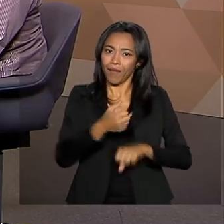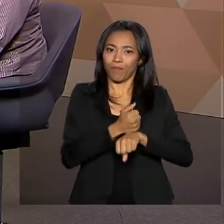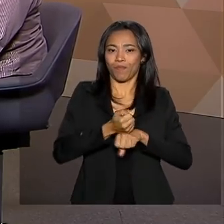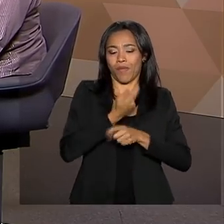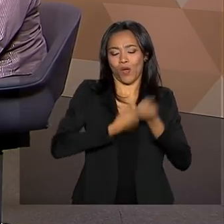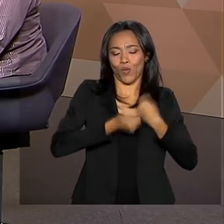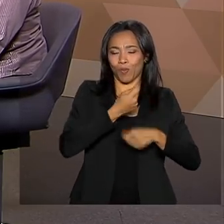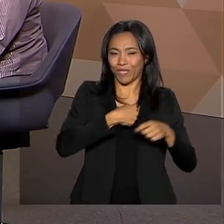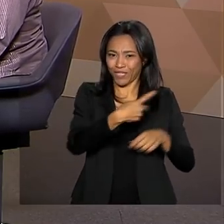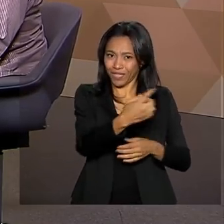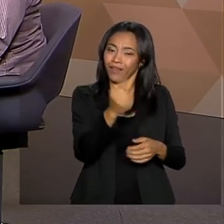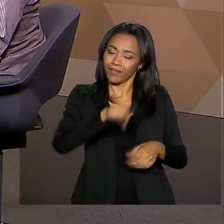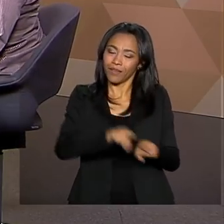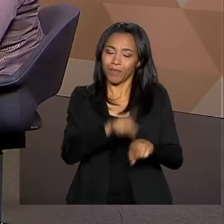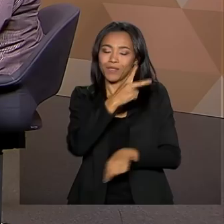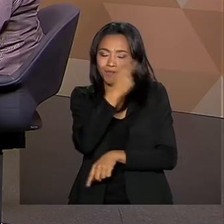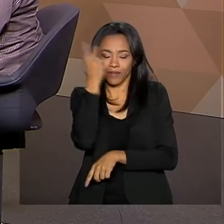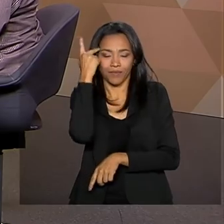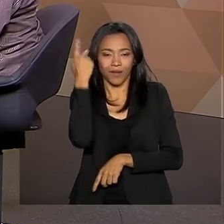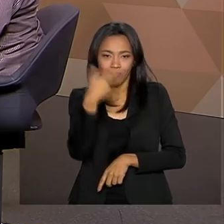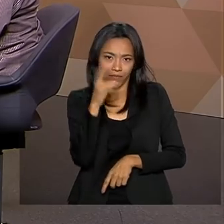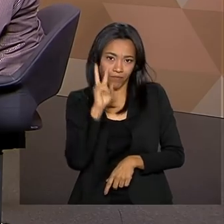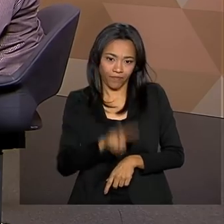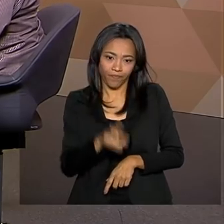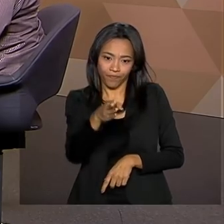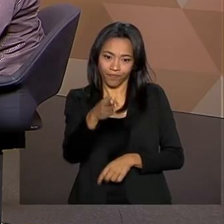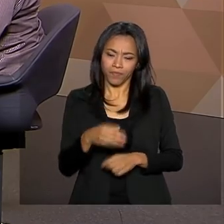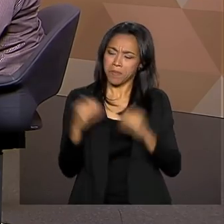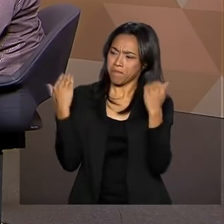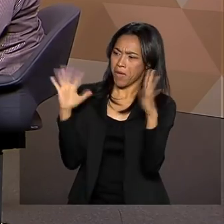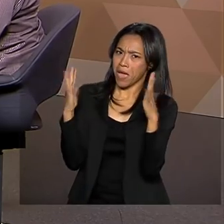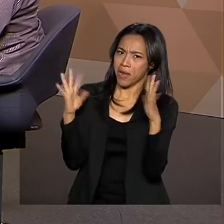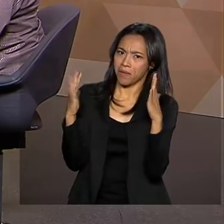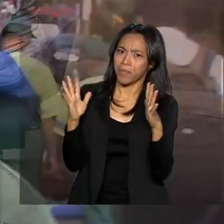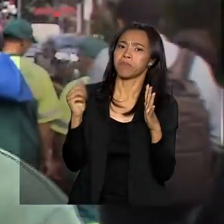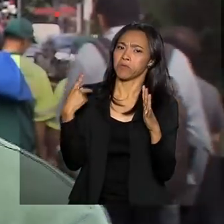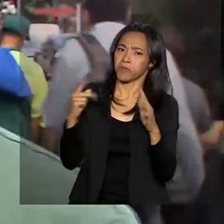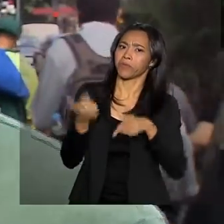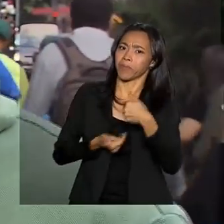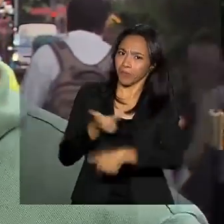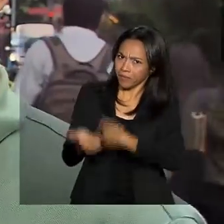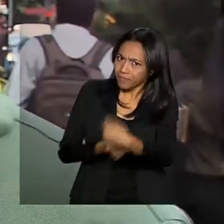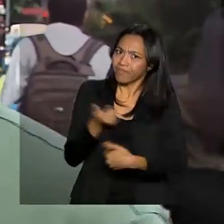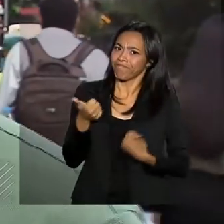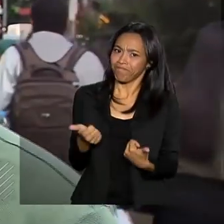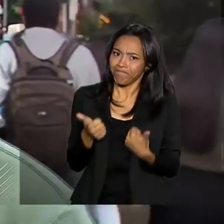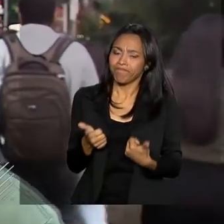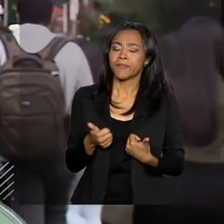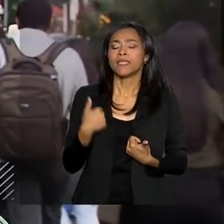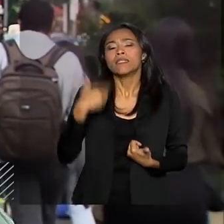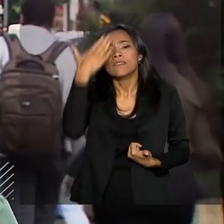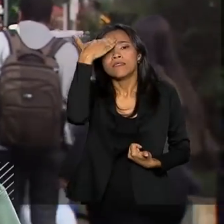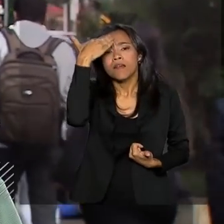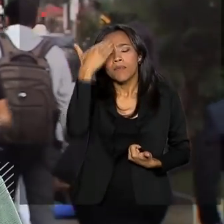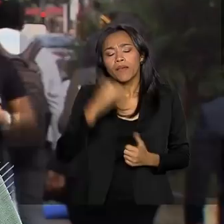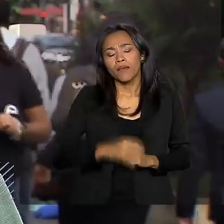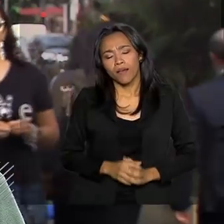também essa pergunta é de São Paulo. Vamos ouvi-lo. Primeiro, te parabenizar pelo trabalho que você está fazendo e saber